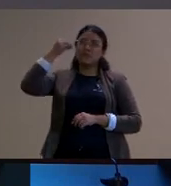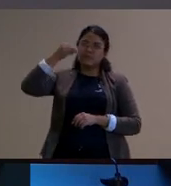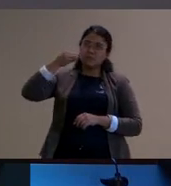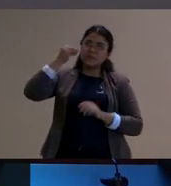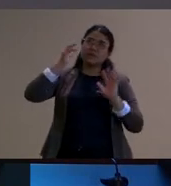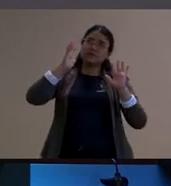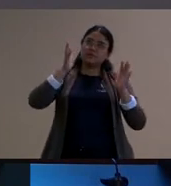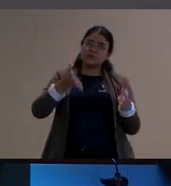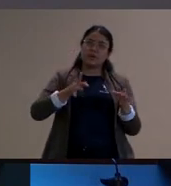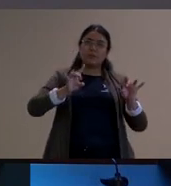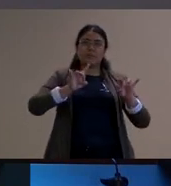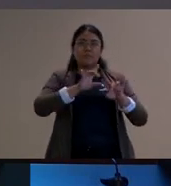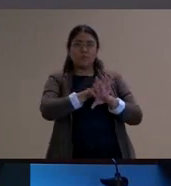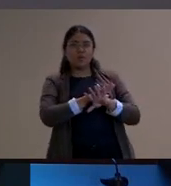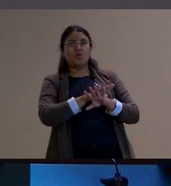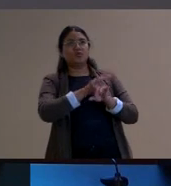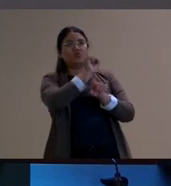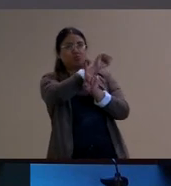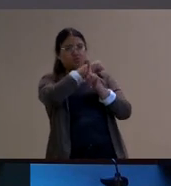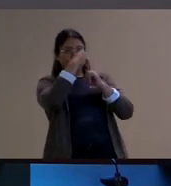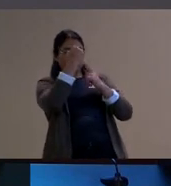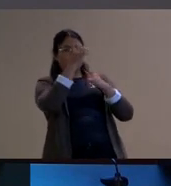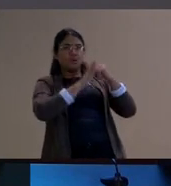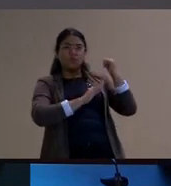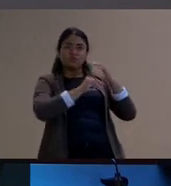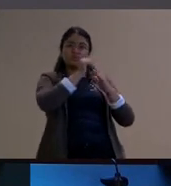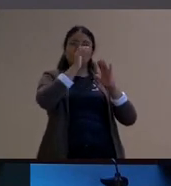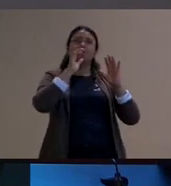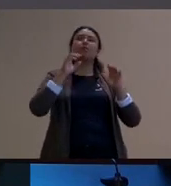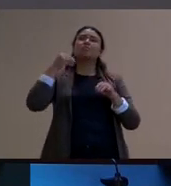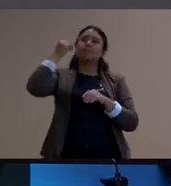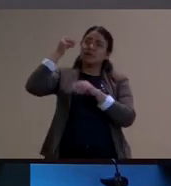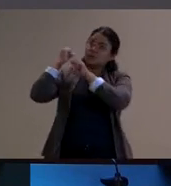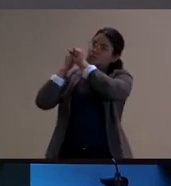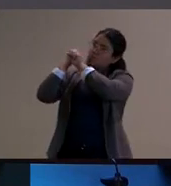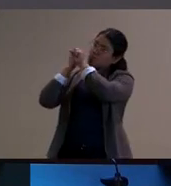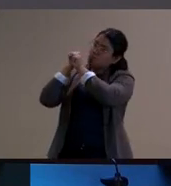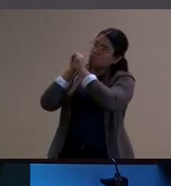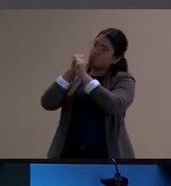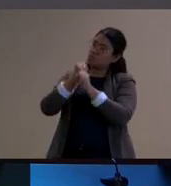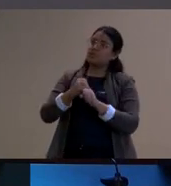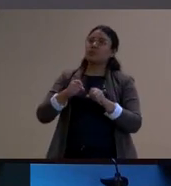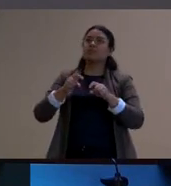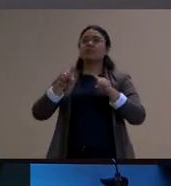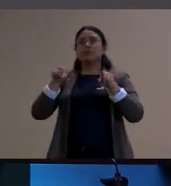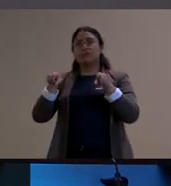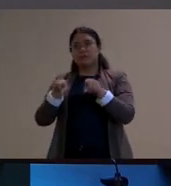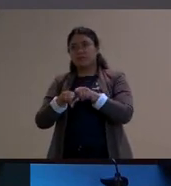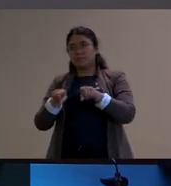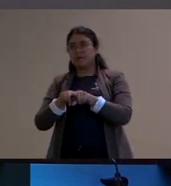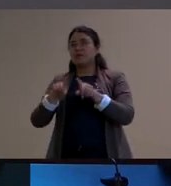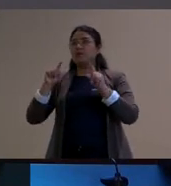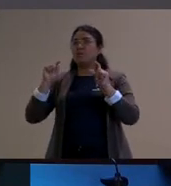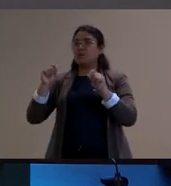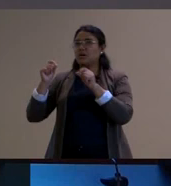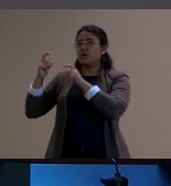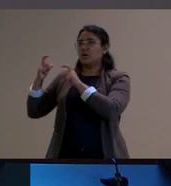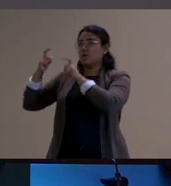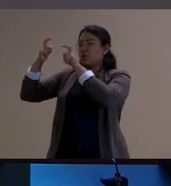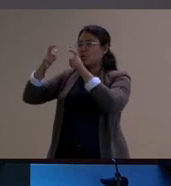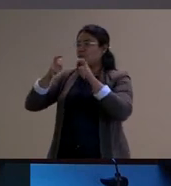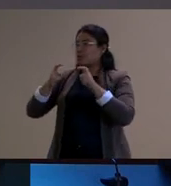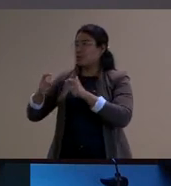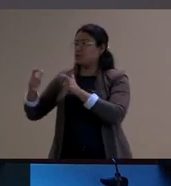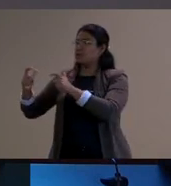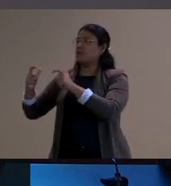construído socialmente ao longo dos anos mas ao mesmo tempo deixa espaço para a